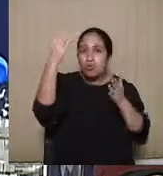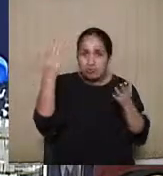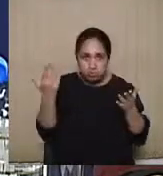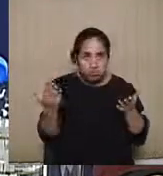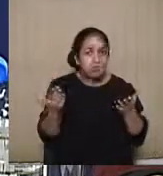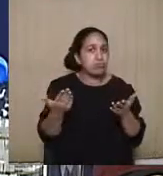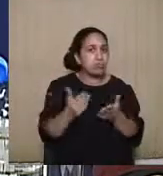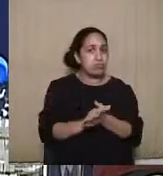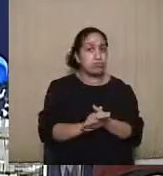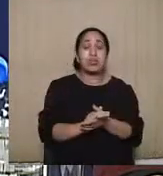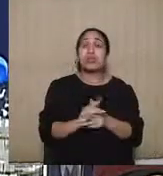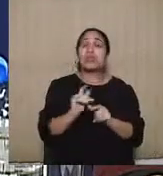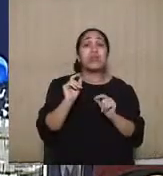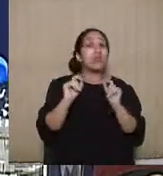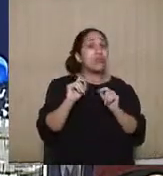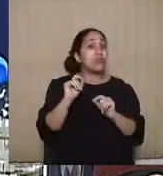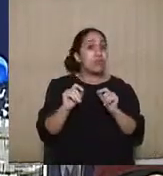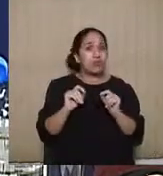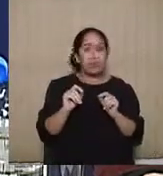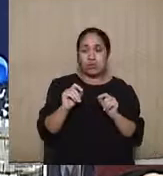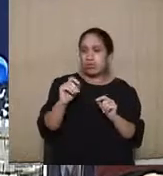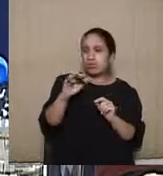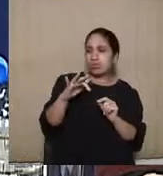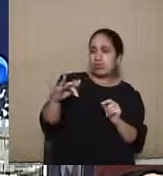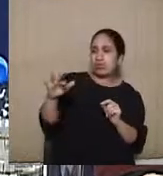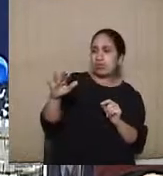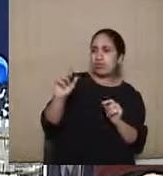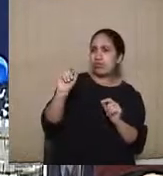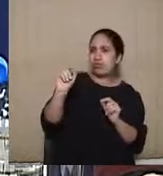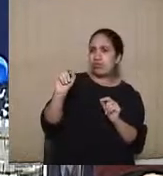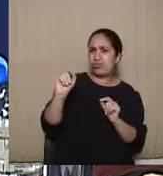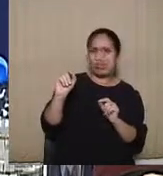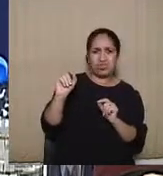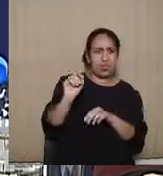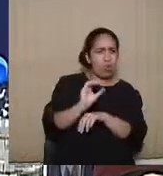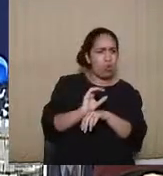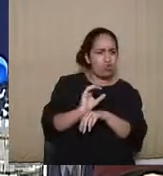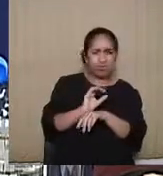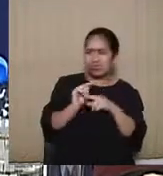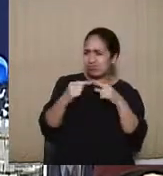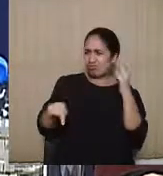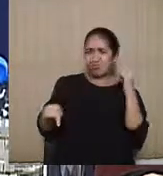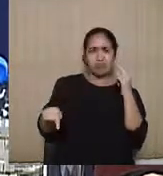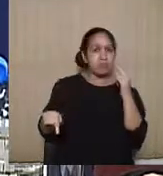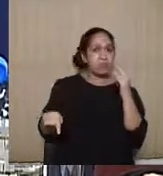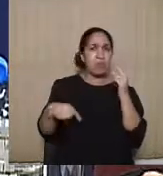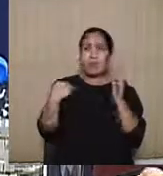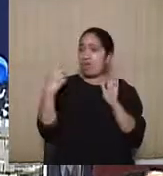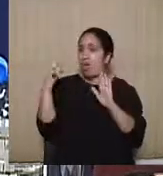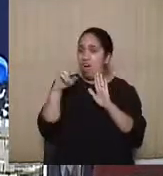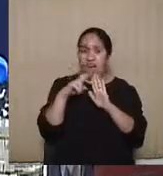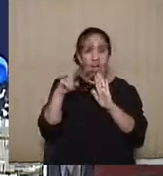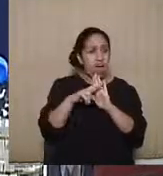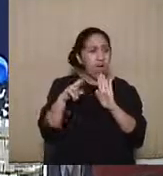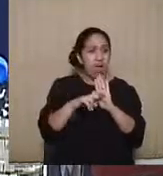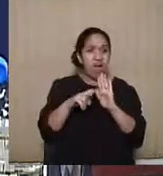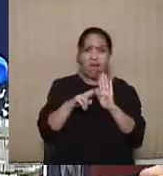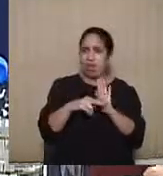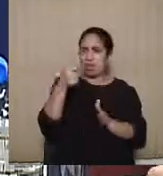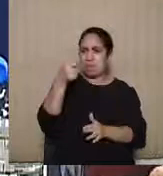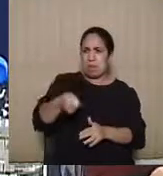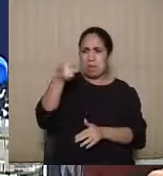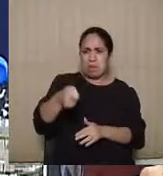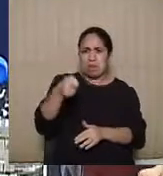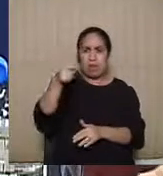conduzindo a um cenário de verdadeira inconstitucionalidade, porque nós temos regras tão